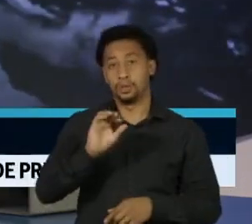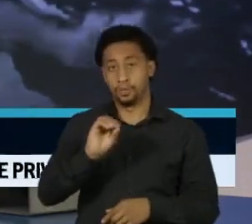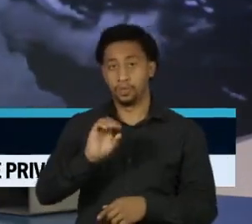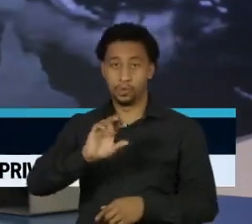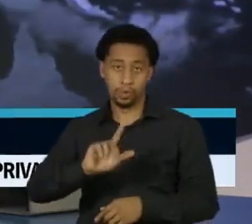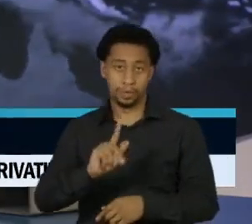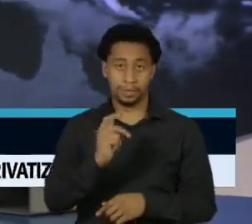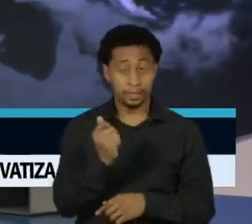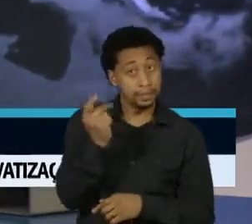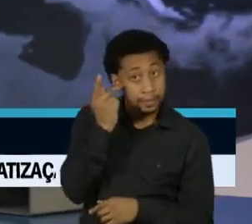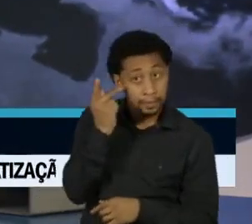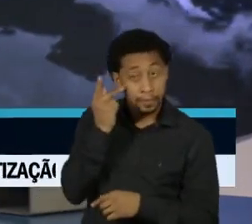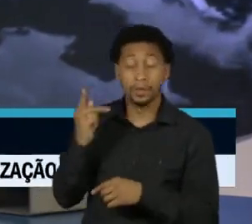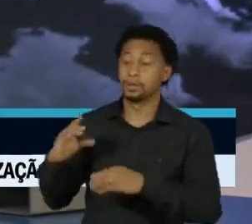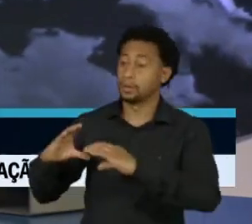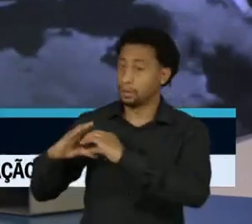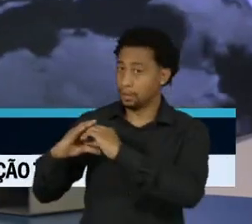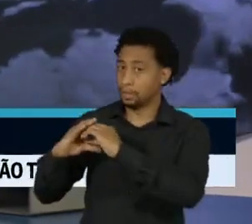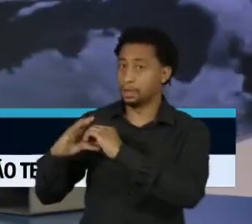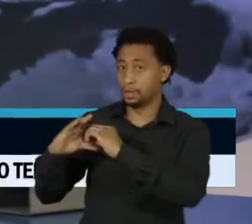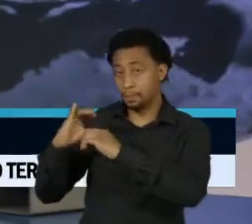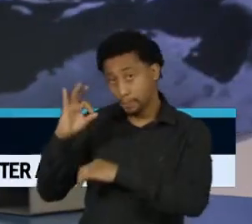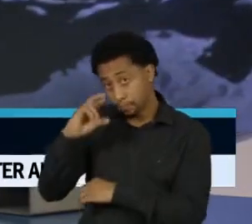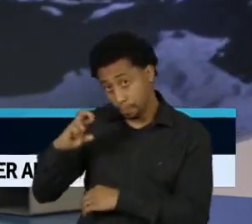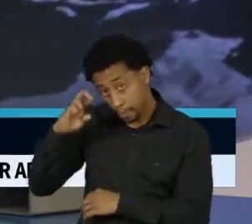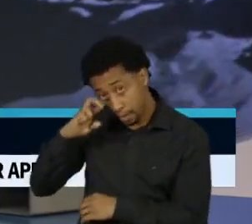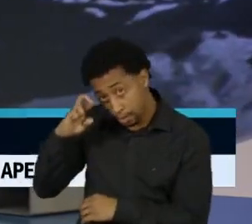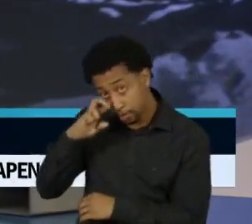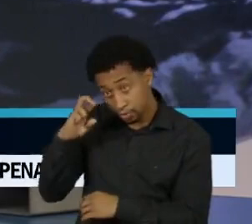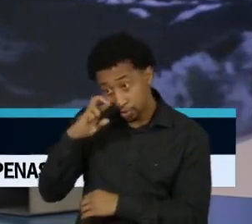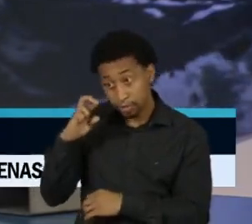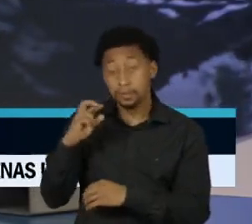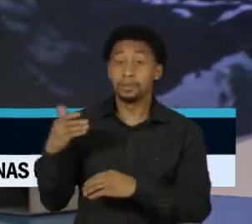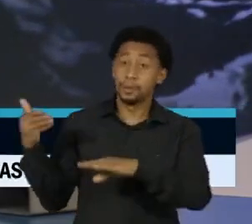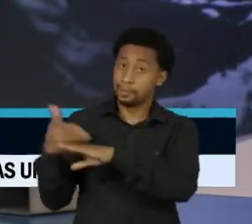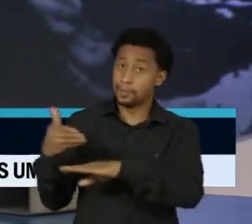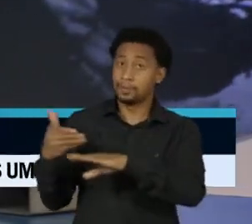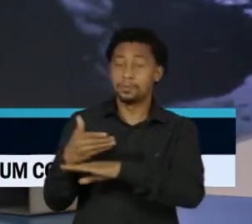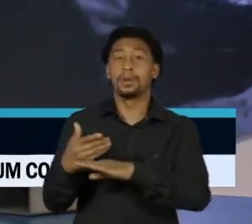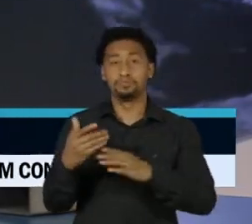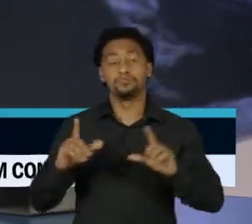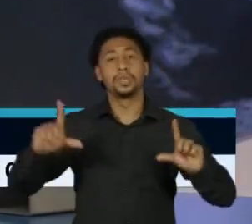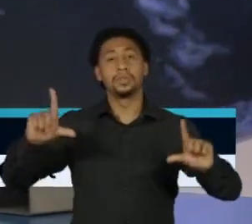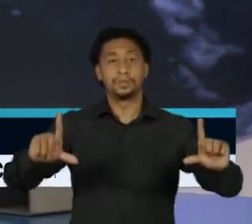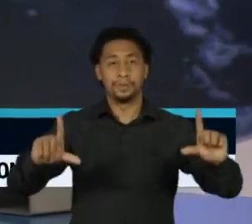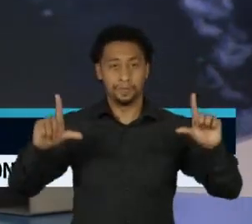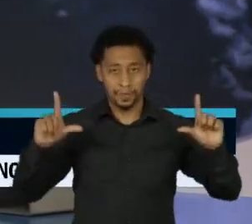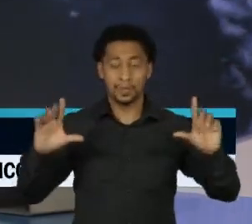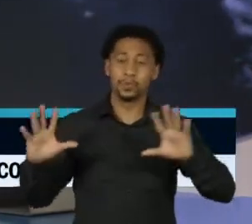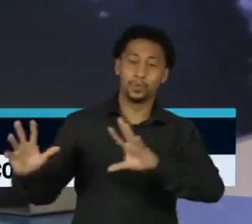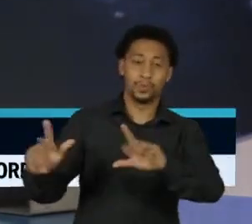Bandeirantes, será realizado nos estúdios da TV Bandeirantes em São Paulo, com transmissão simultânea pelas empresas do pool.